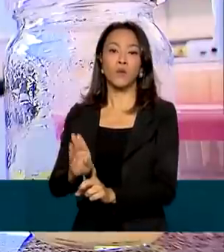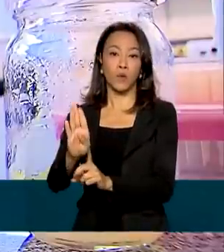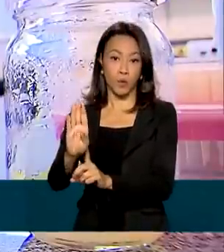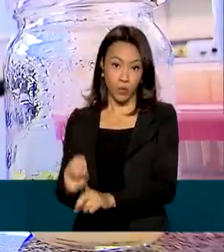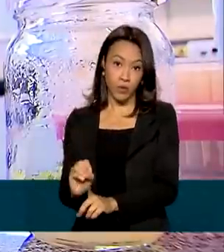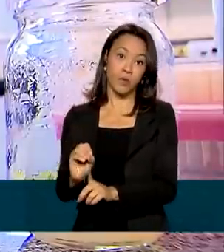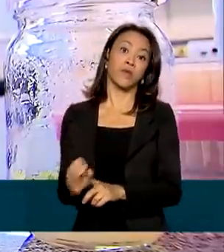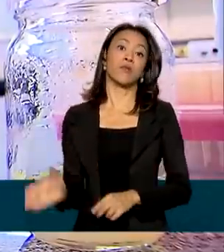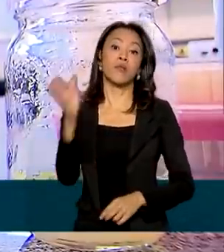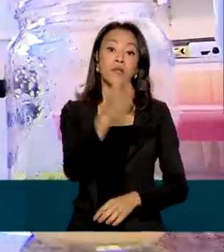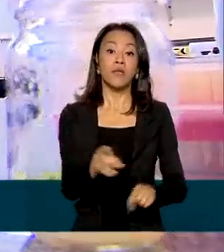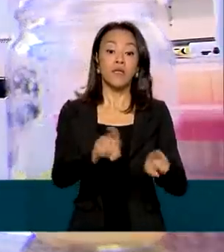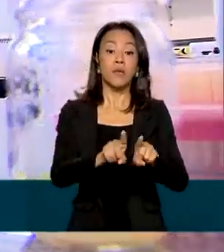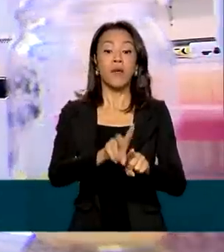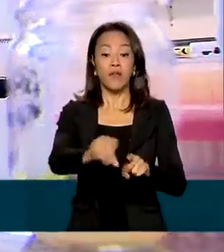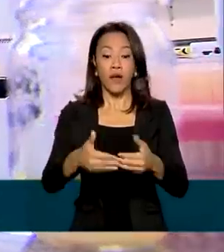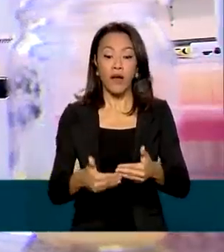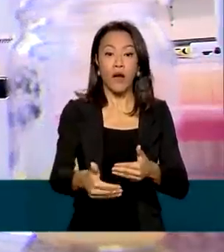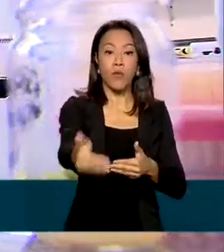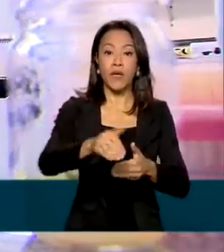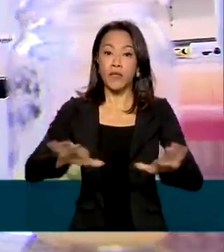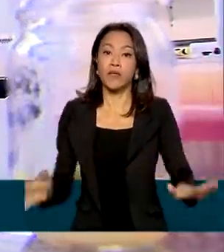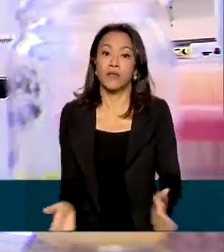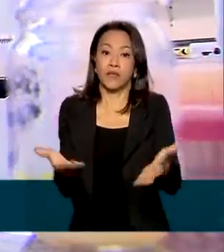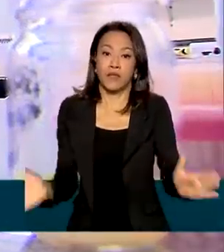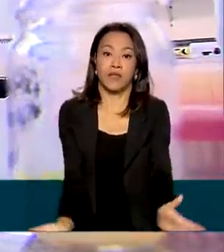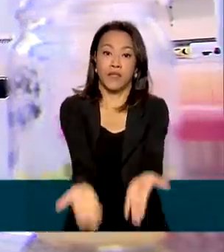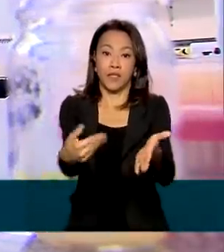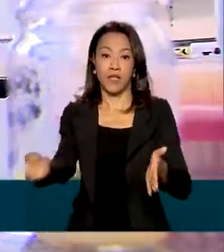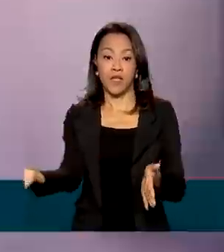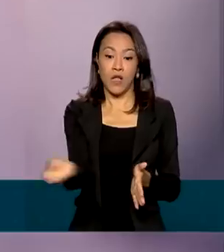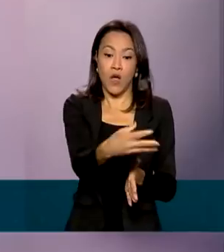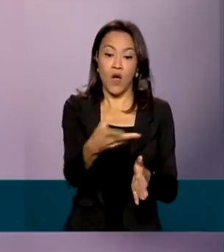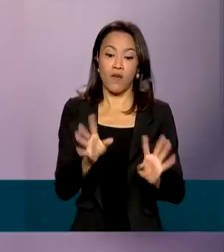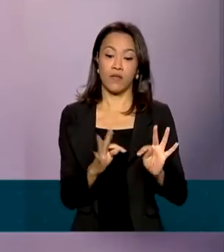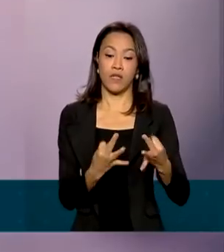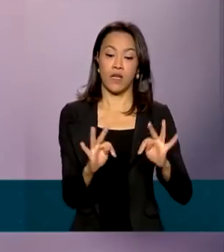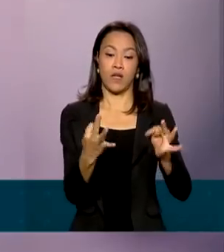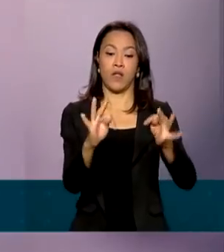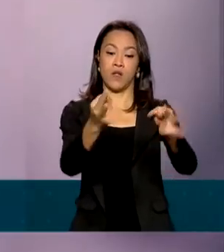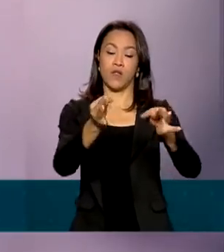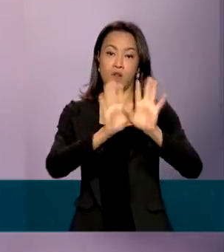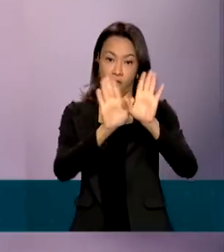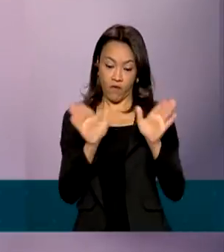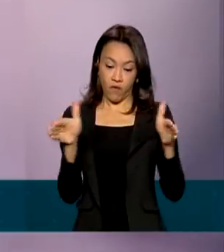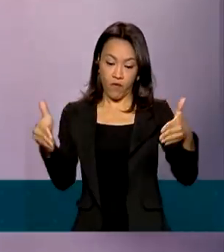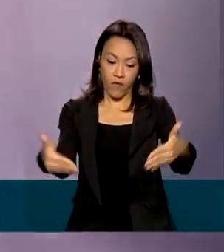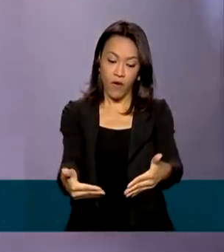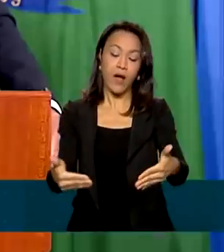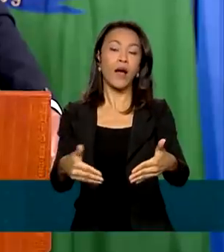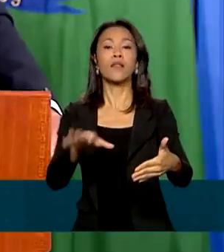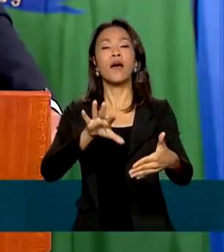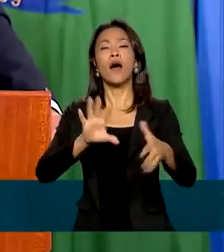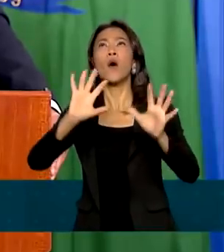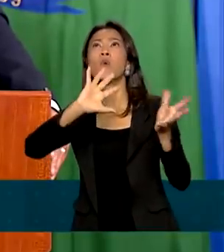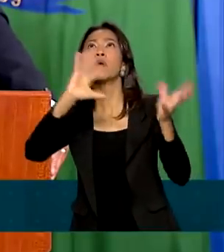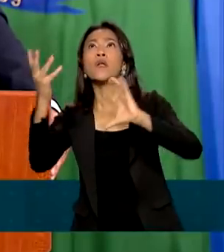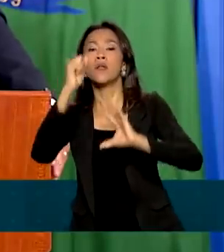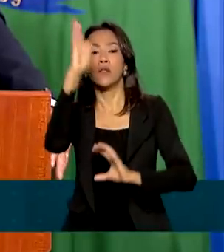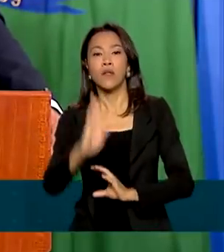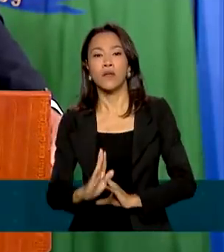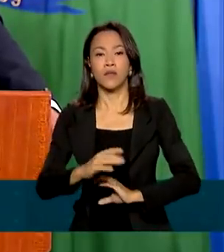Também será incentivada a criação de novas tecnologias voltadas ao clima tropical do Brasil. Uma